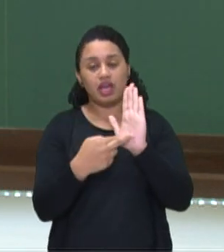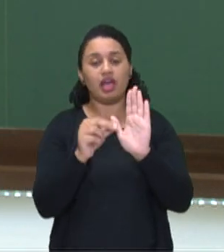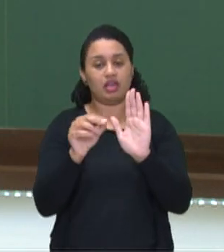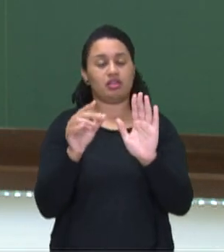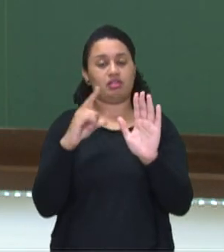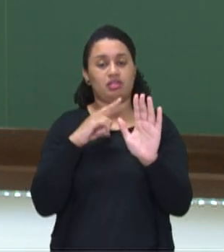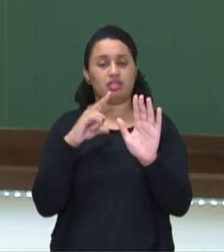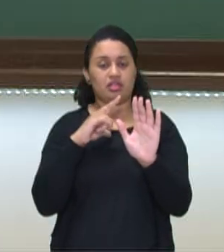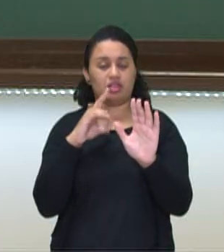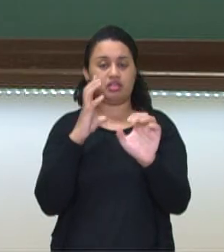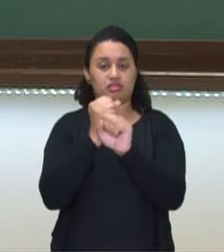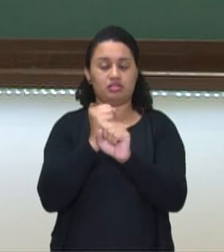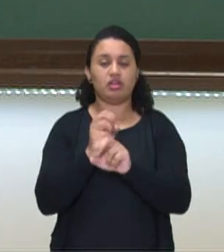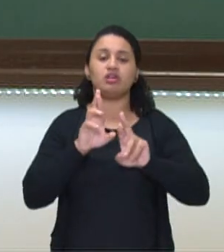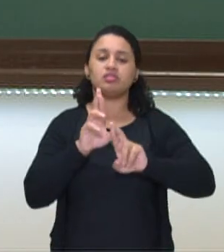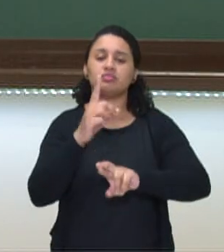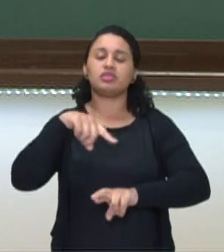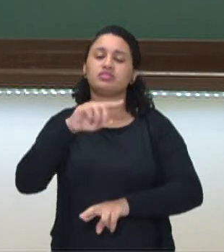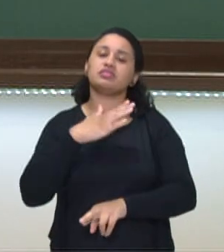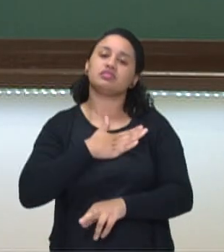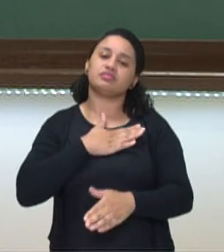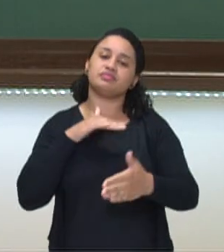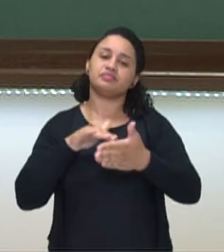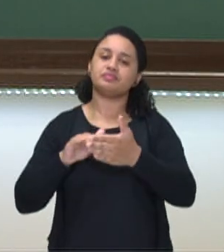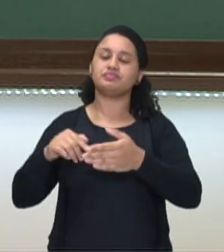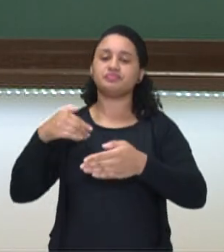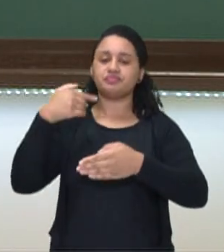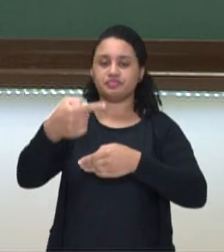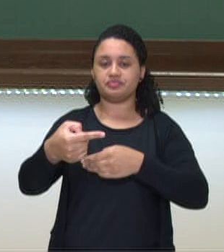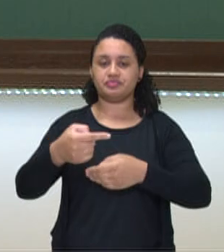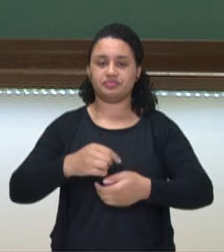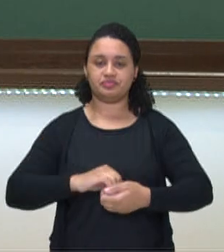elemento neutro. Espero que tenham gostado e até breve.